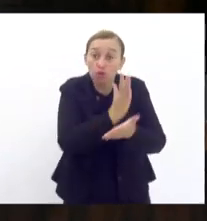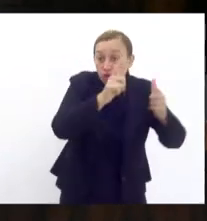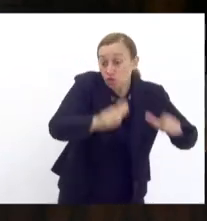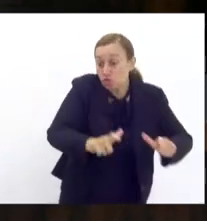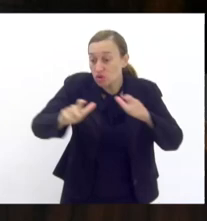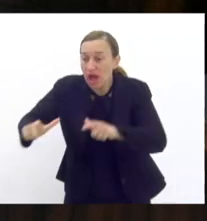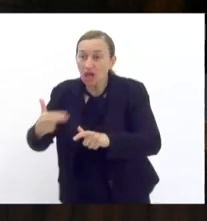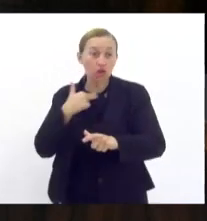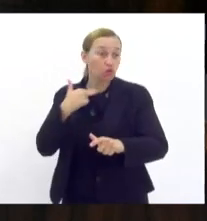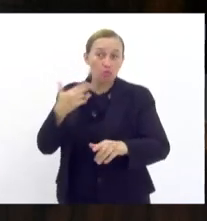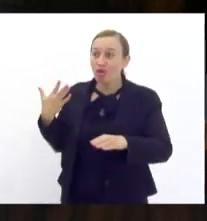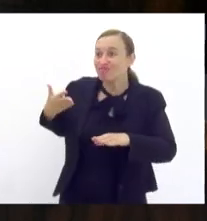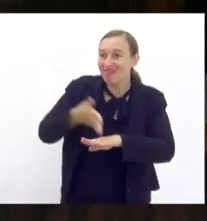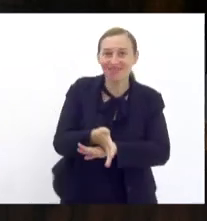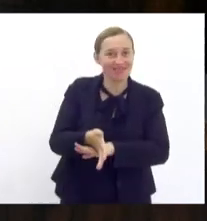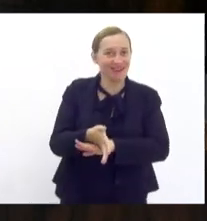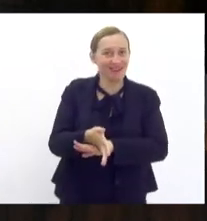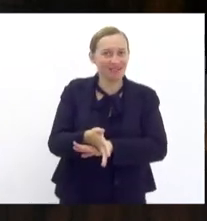poderei entrar